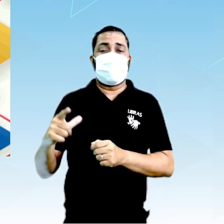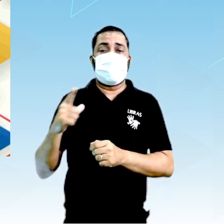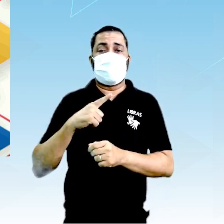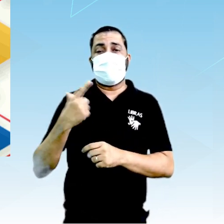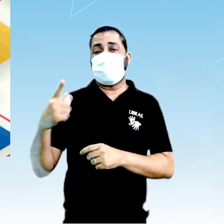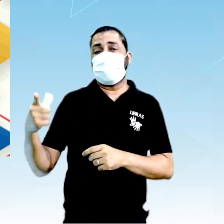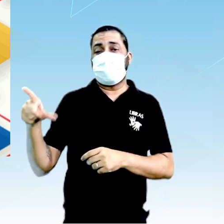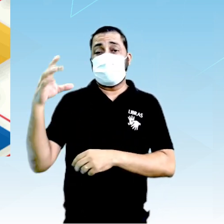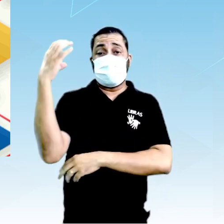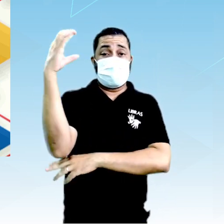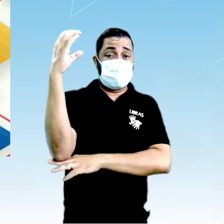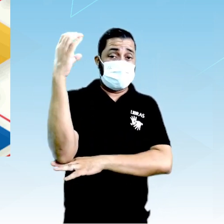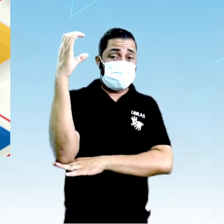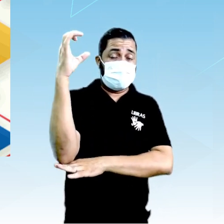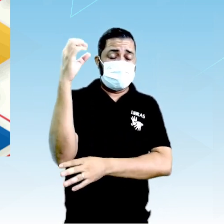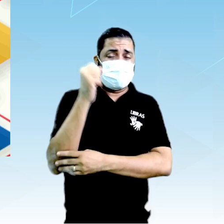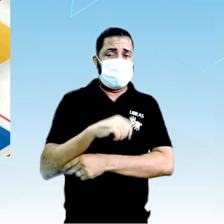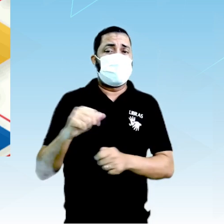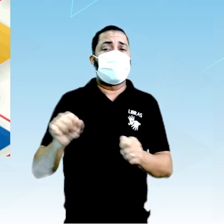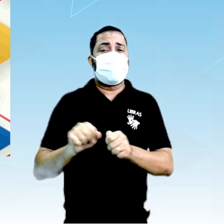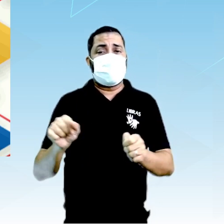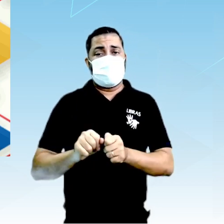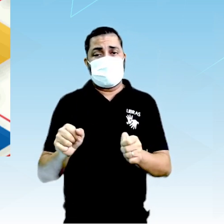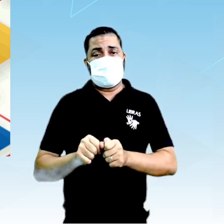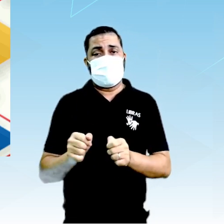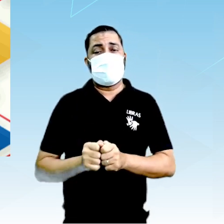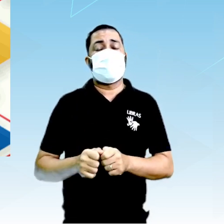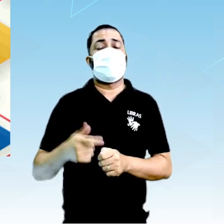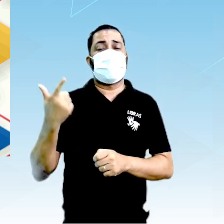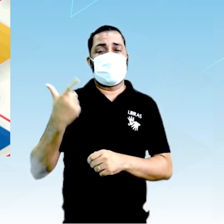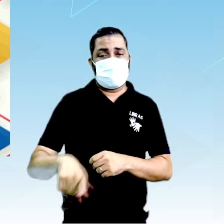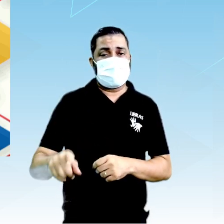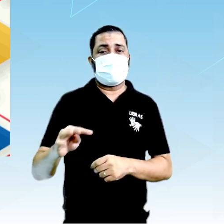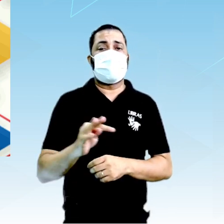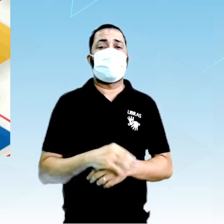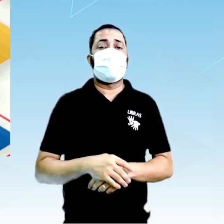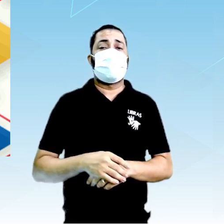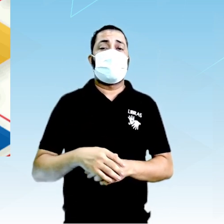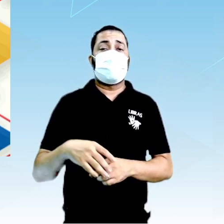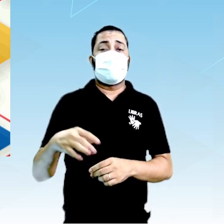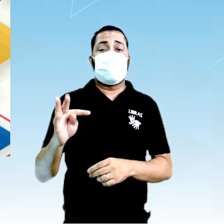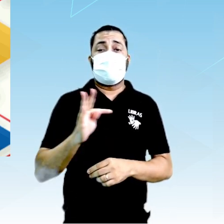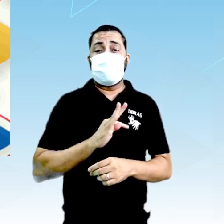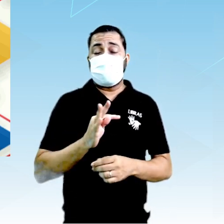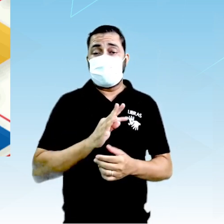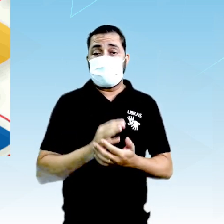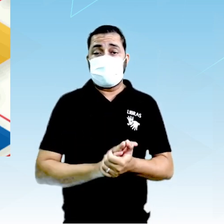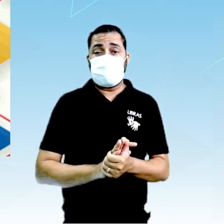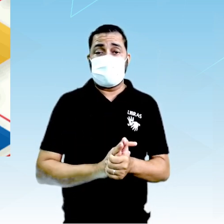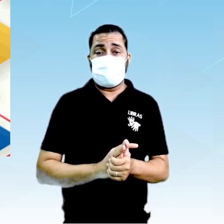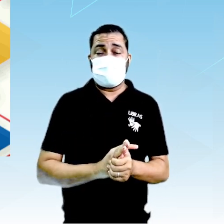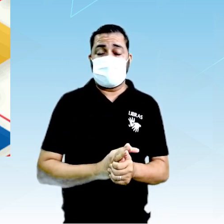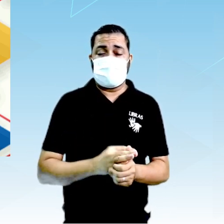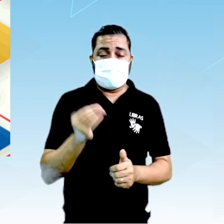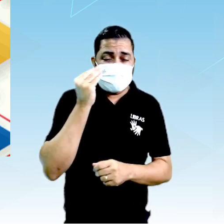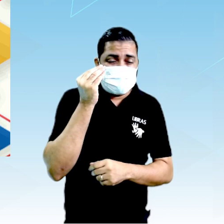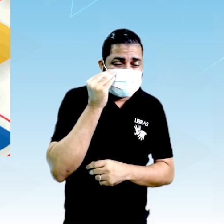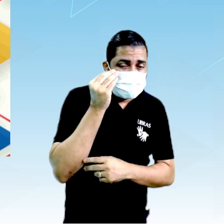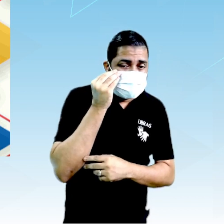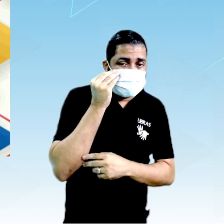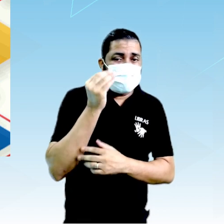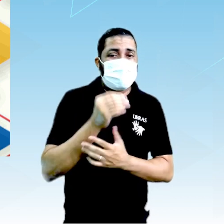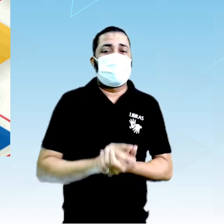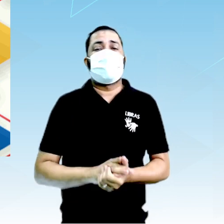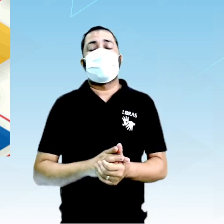outros cientistas reproduzir os seus testes, as suas experiências, e confirmar que aquilo que ele